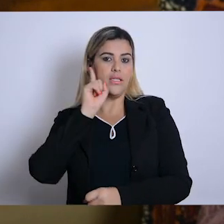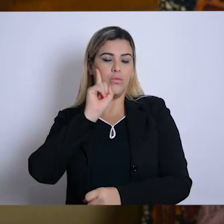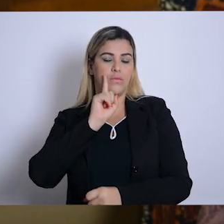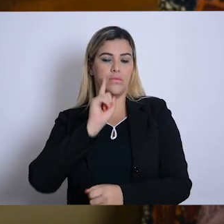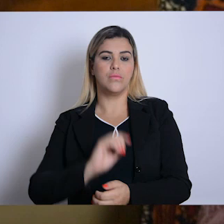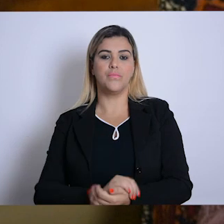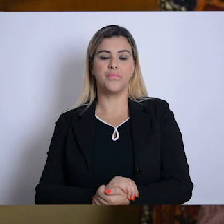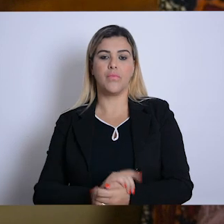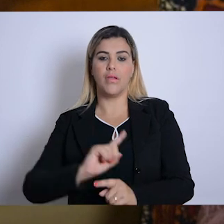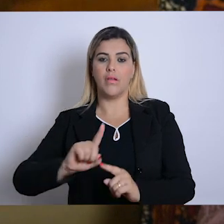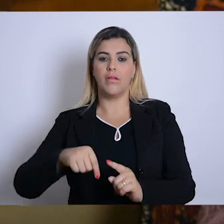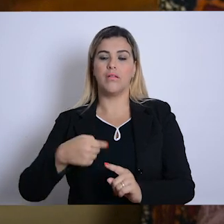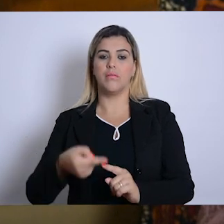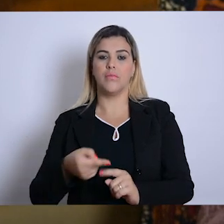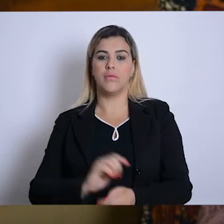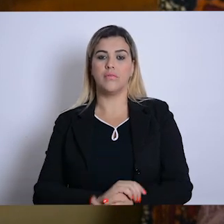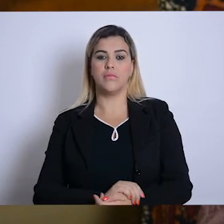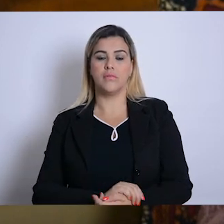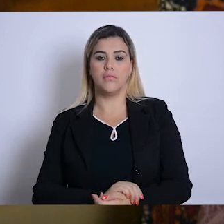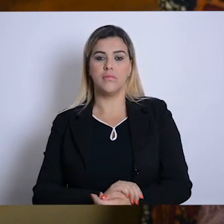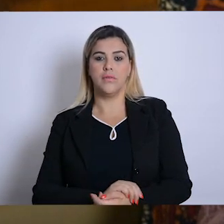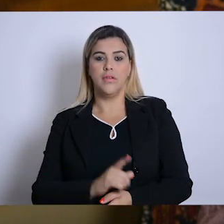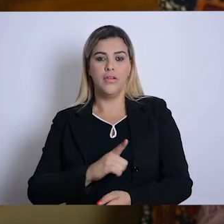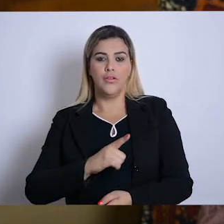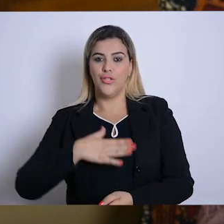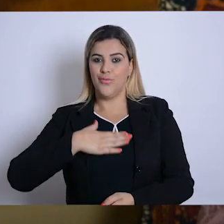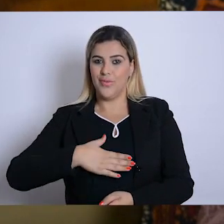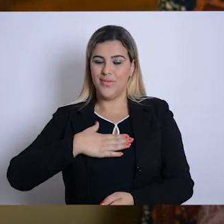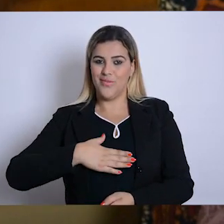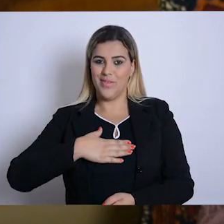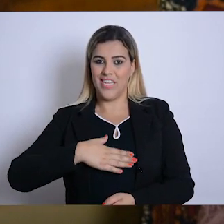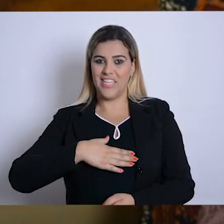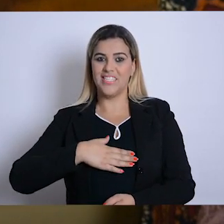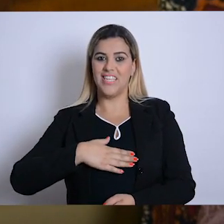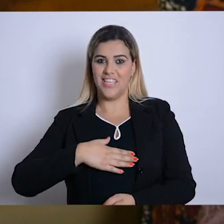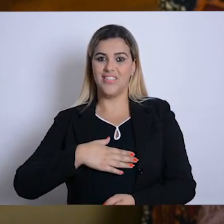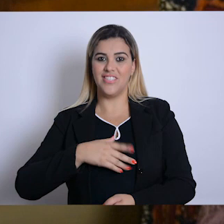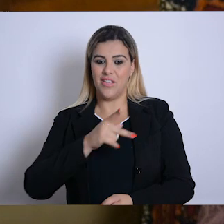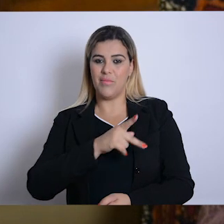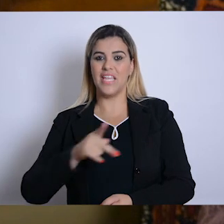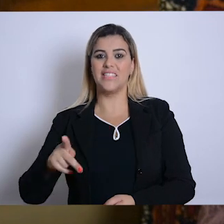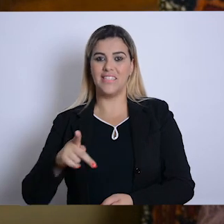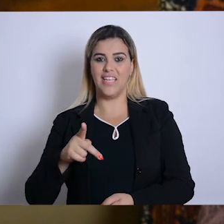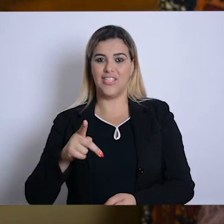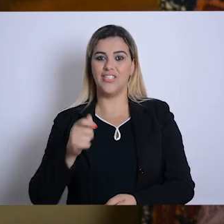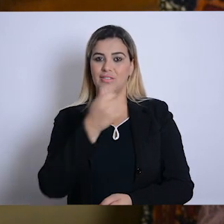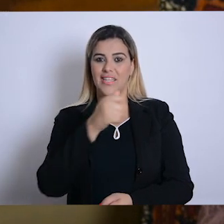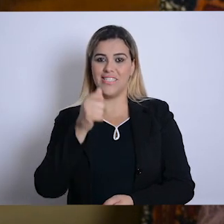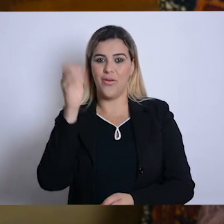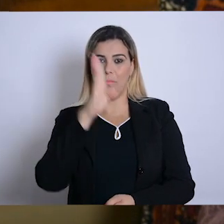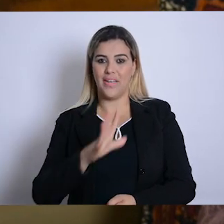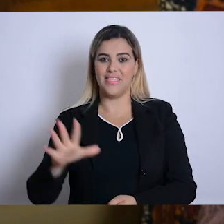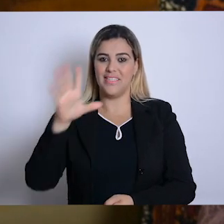Depois, eu tive a honra de presidir a Associação Brasileira de Terapia Ocupacional. Eu